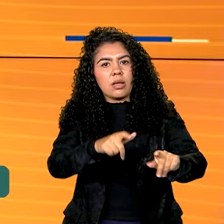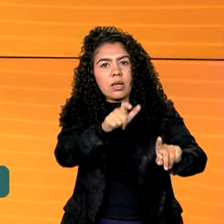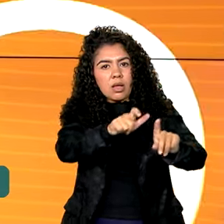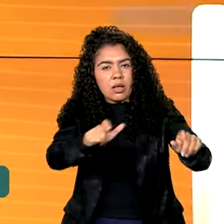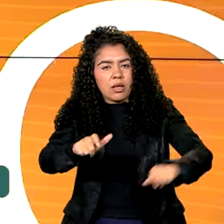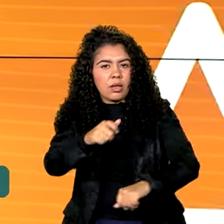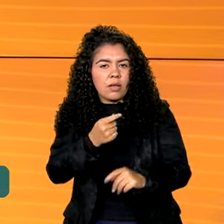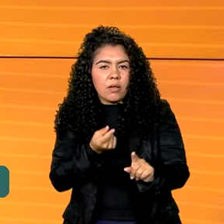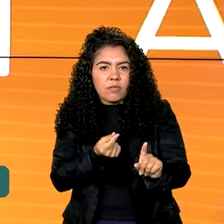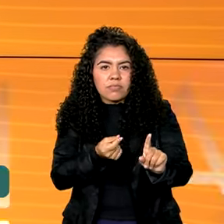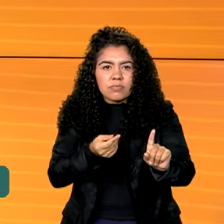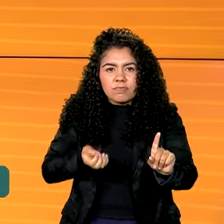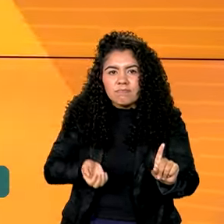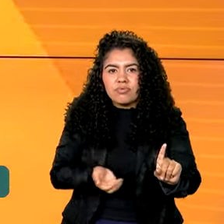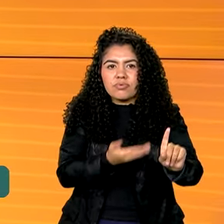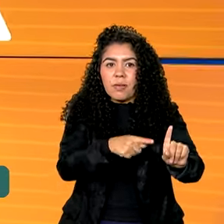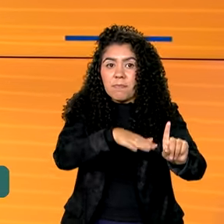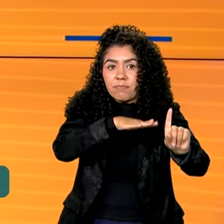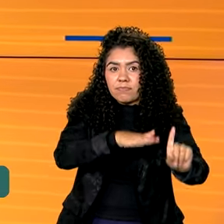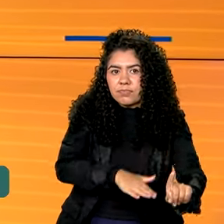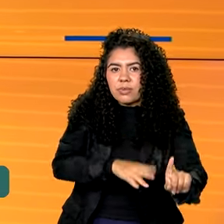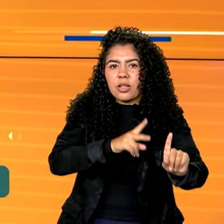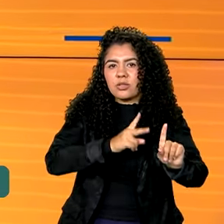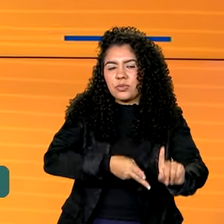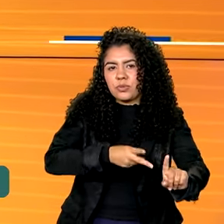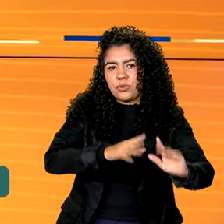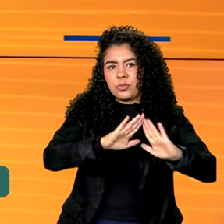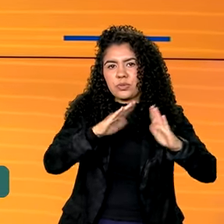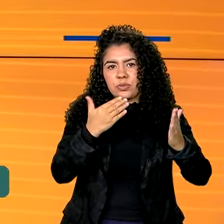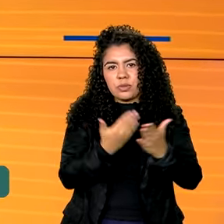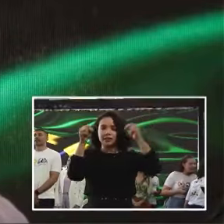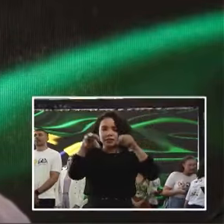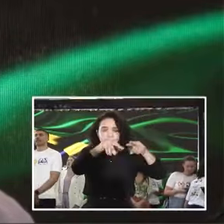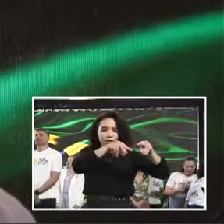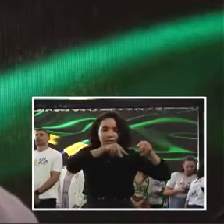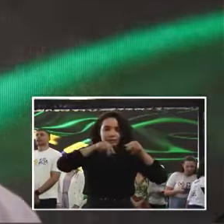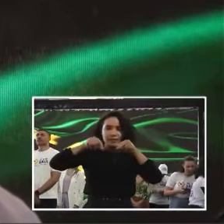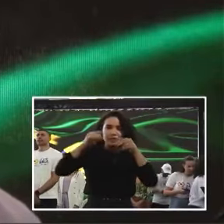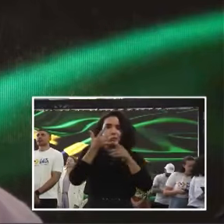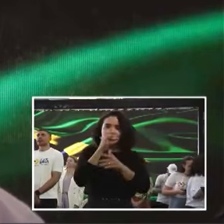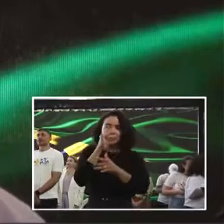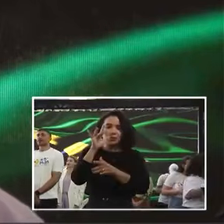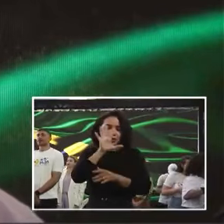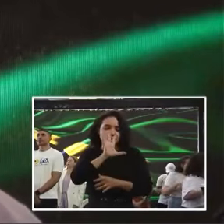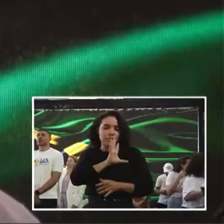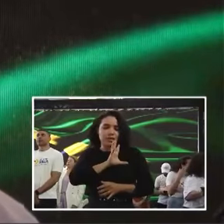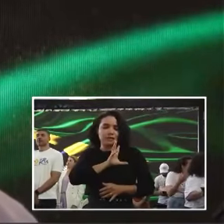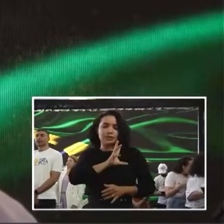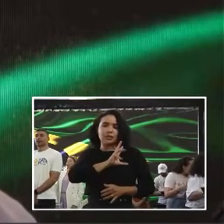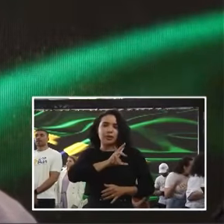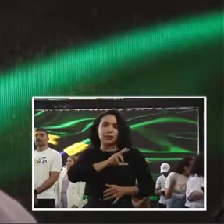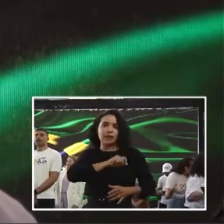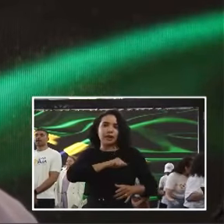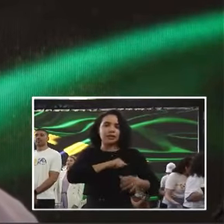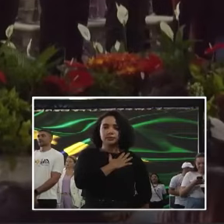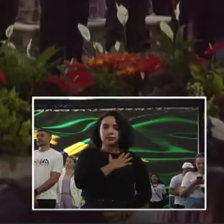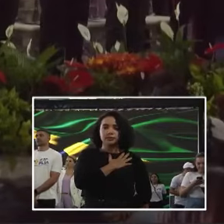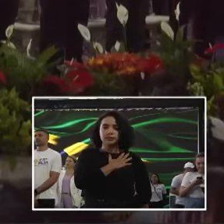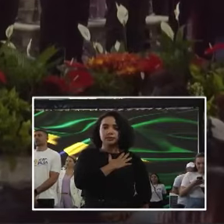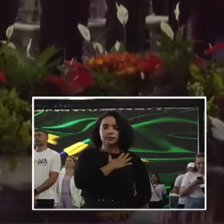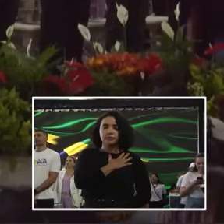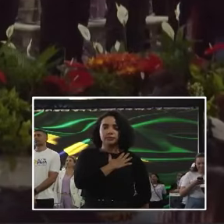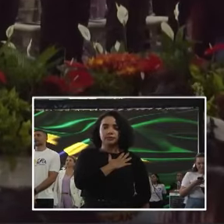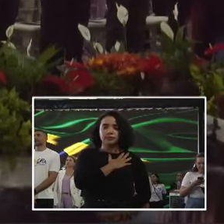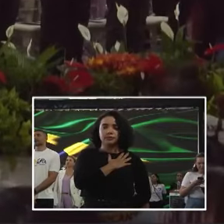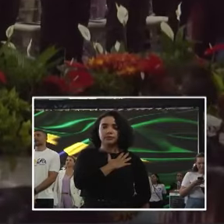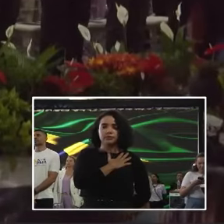escolar de alunos no ensino médio da rede pública de ensino. O ministro Camilo Santana esteve em Palmas,